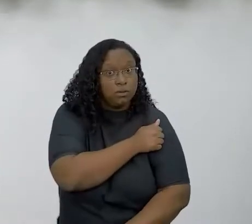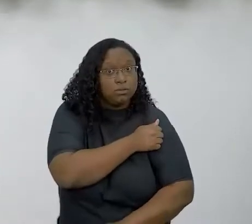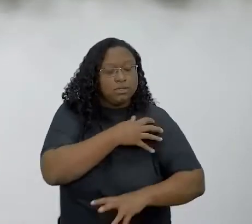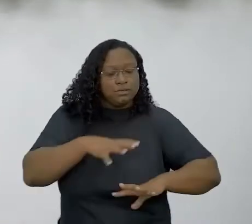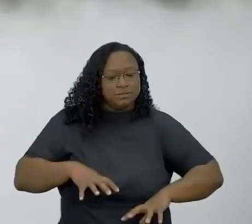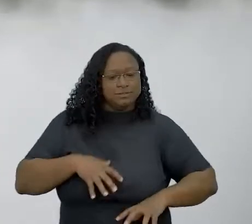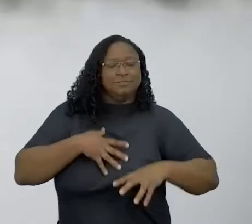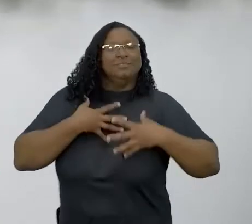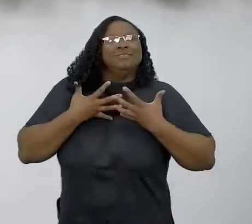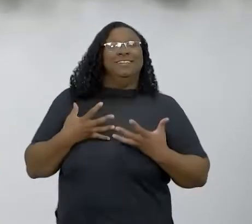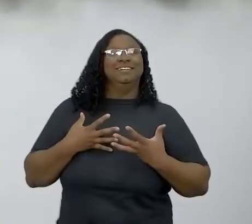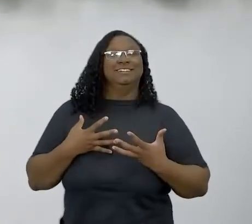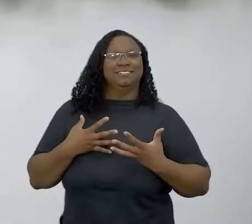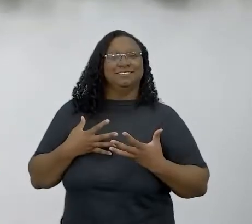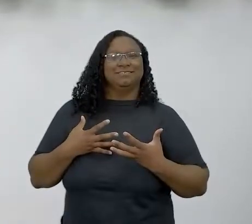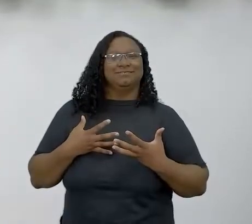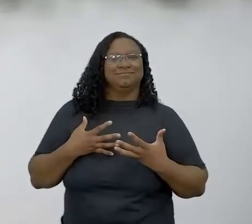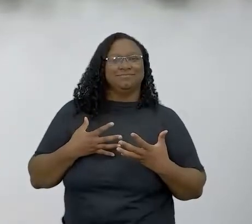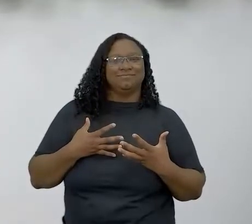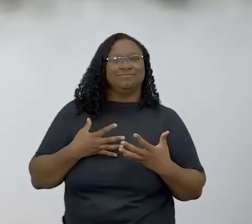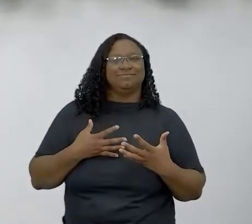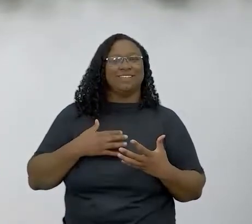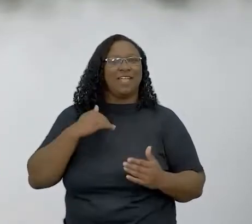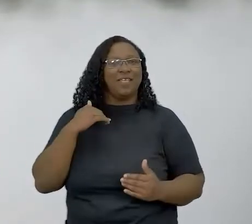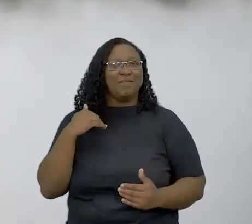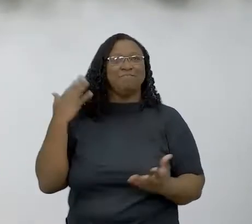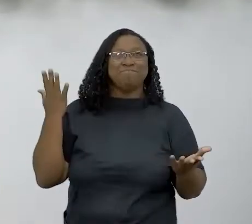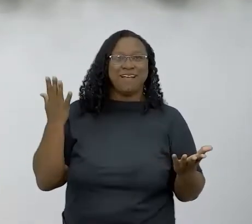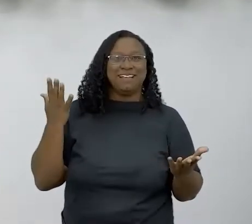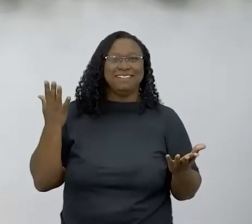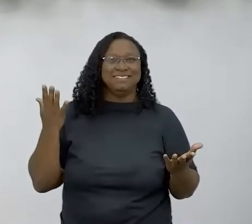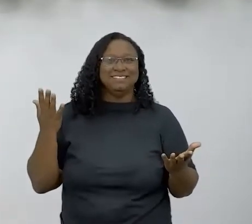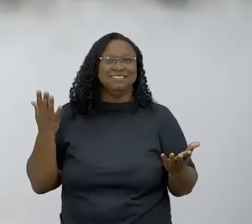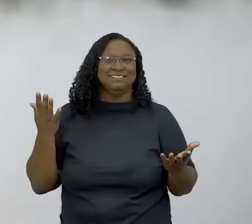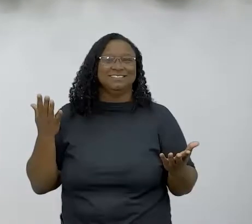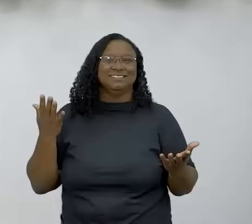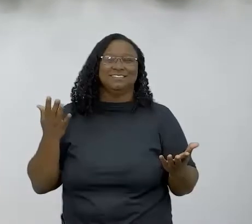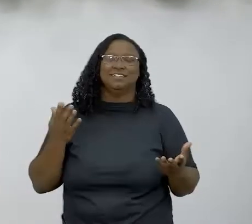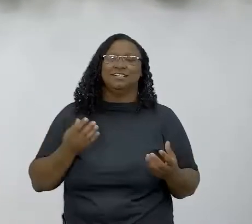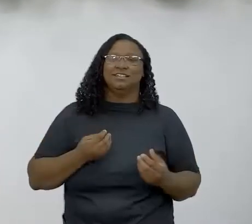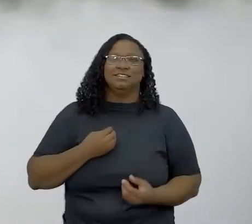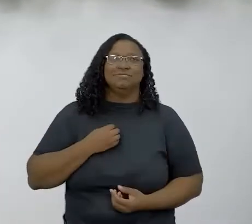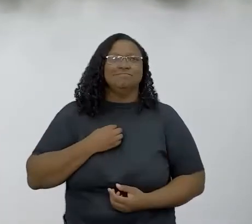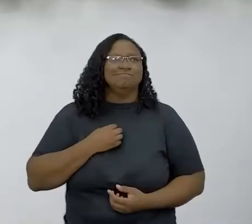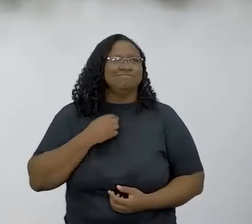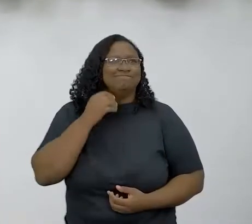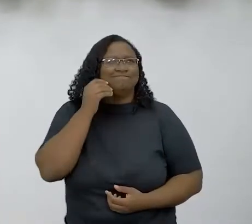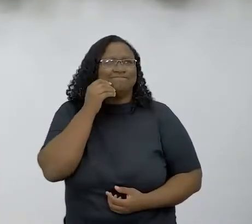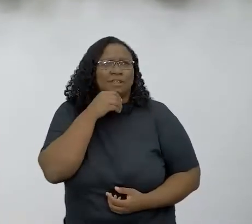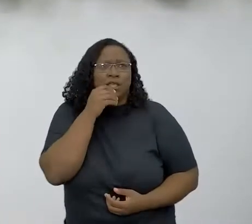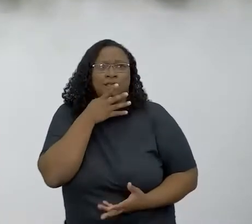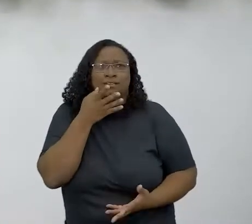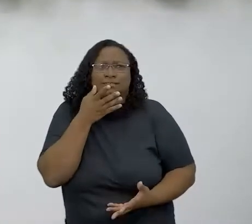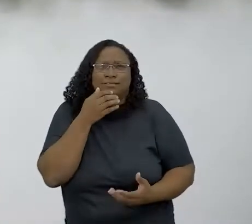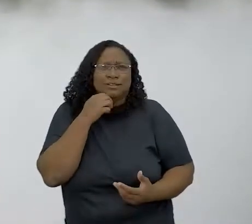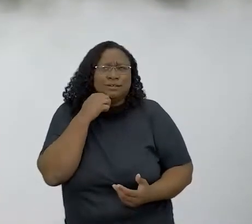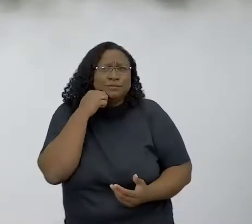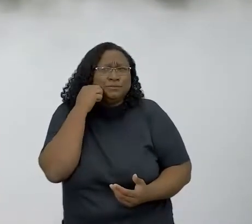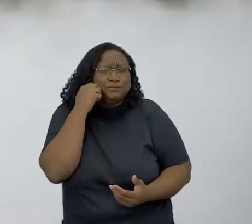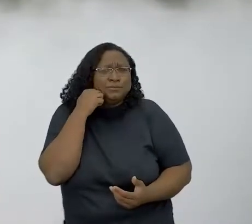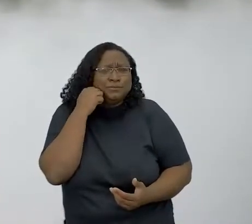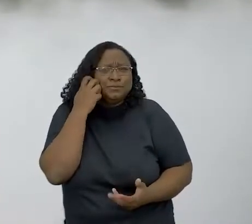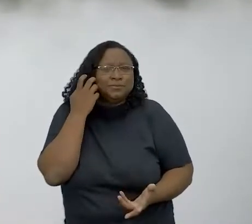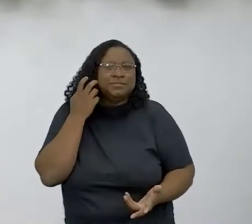algo a mais deste meu, digamos assim, né? Desse meu ponto fraco que é estar diante de uma